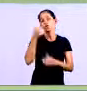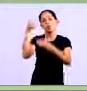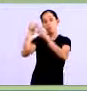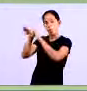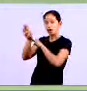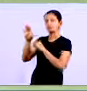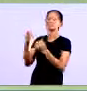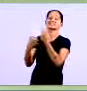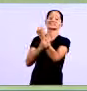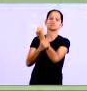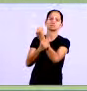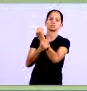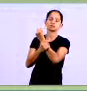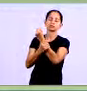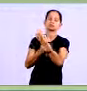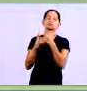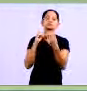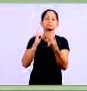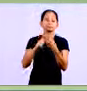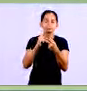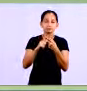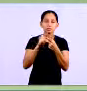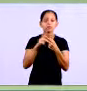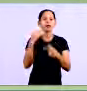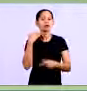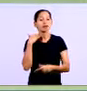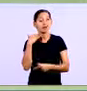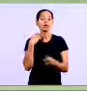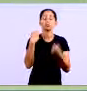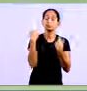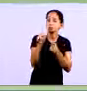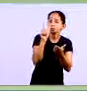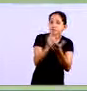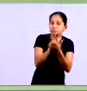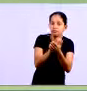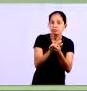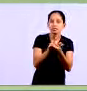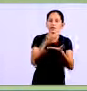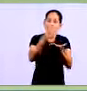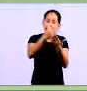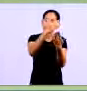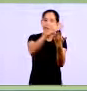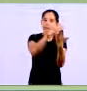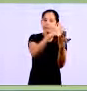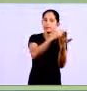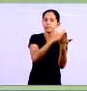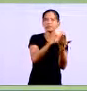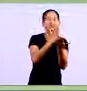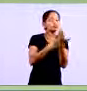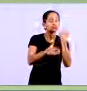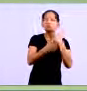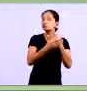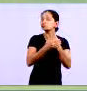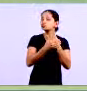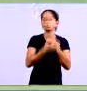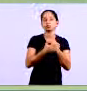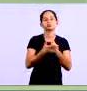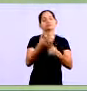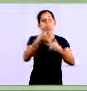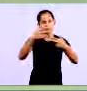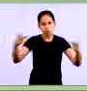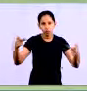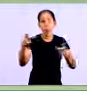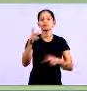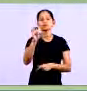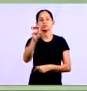les desses valores. O controle da conta corrente no banco, e o controle daquele dinheiro que está no meu caixa. Os estoques, o controle